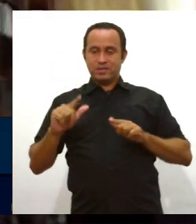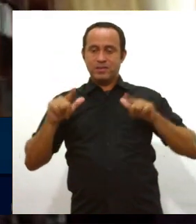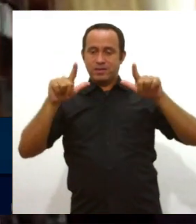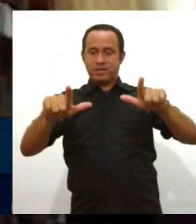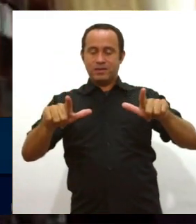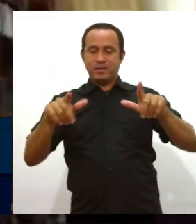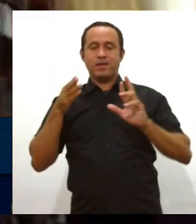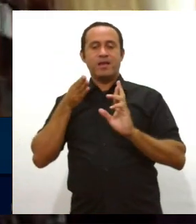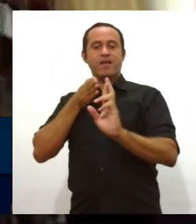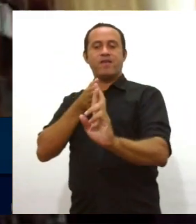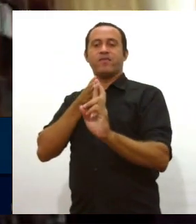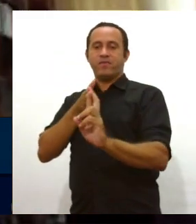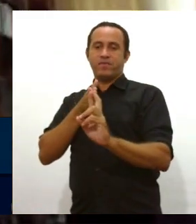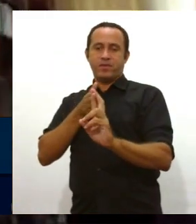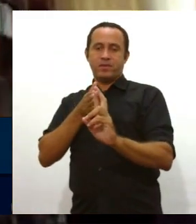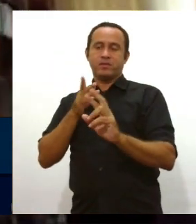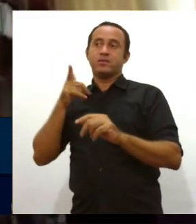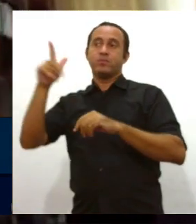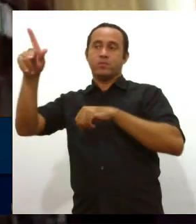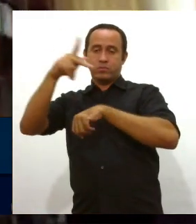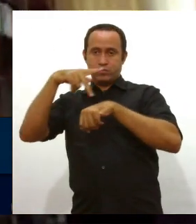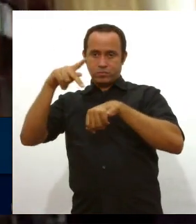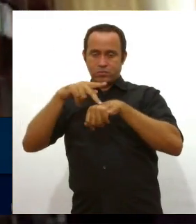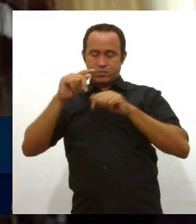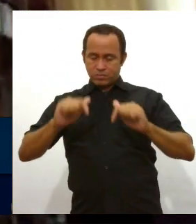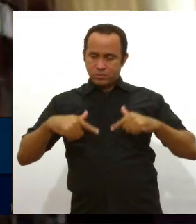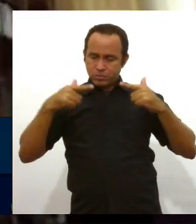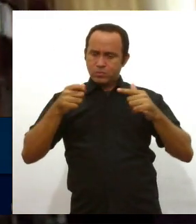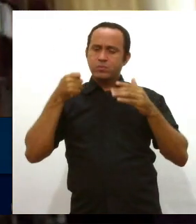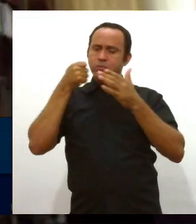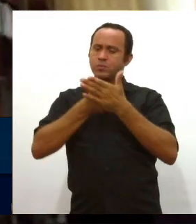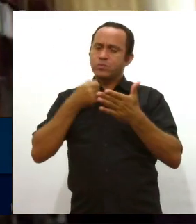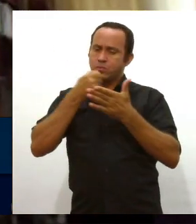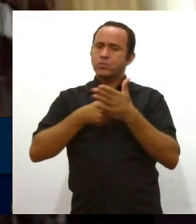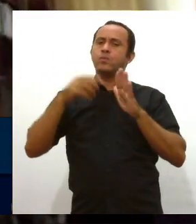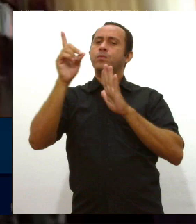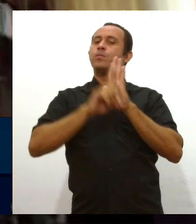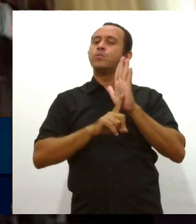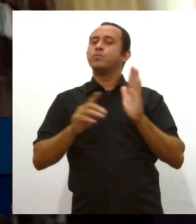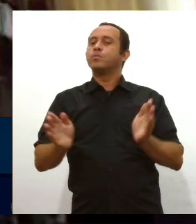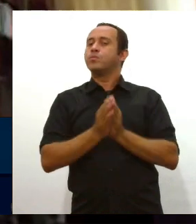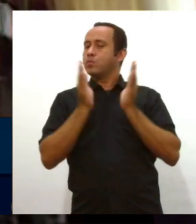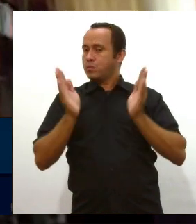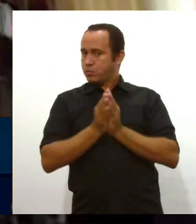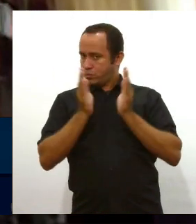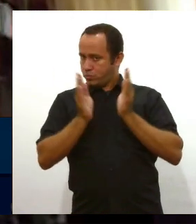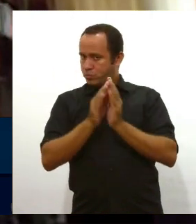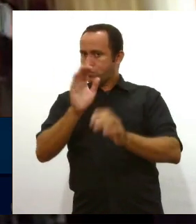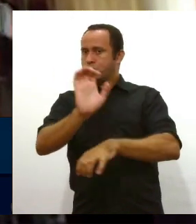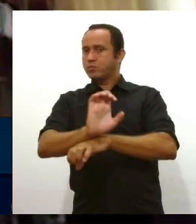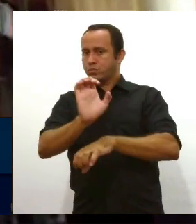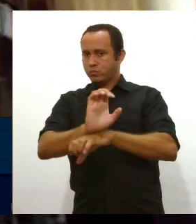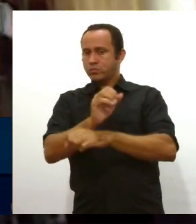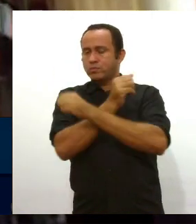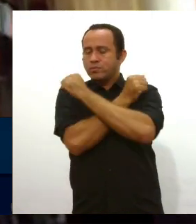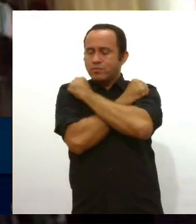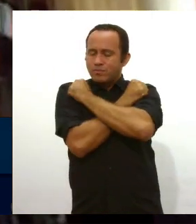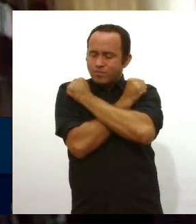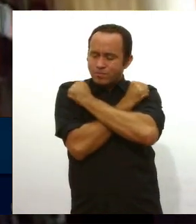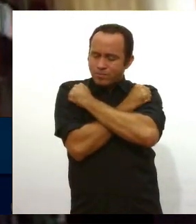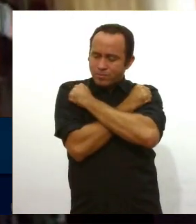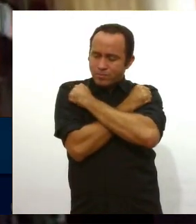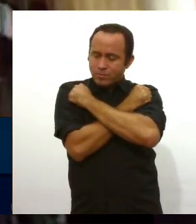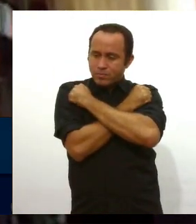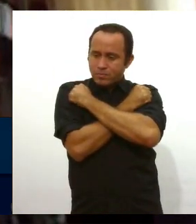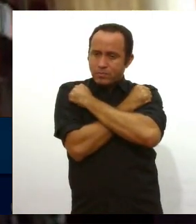transformada em referência daqueles que lutam pelos direitos dos mais pobres do nosso Estado. Um abraço a ela, as